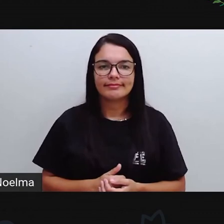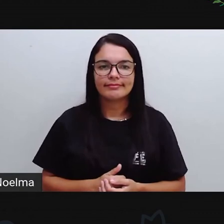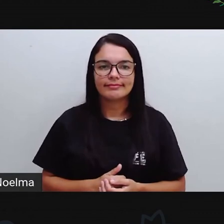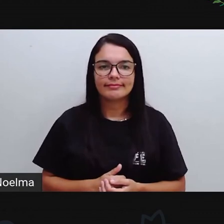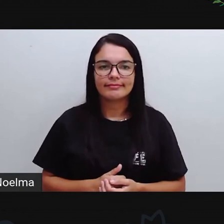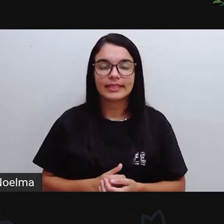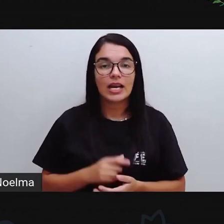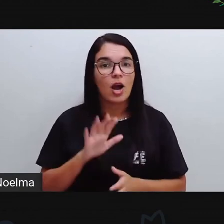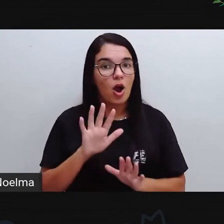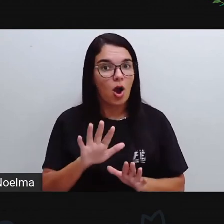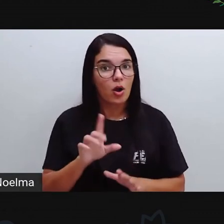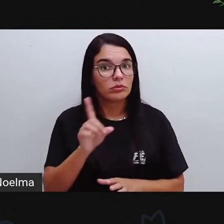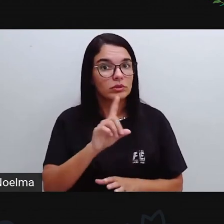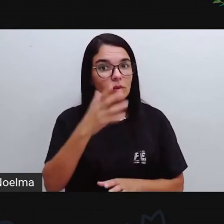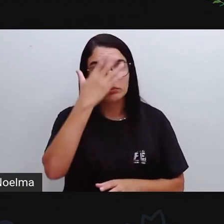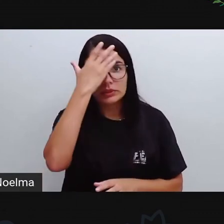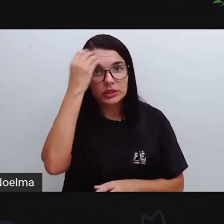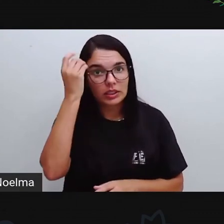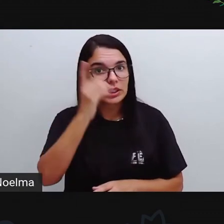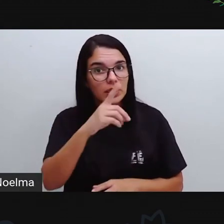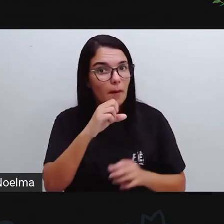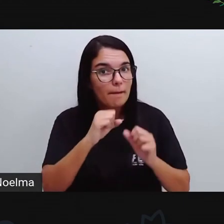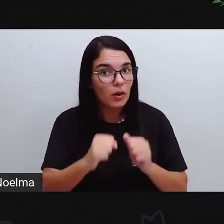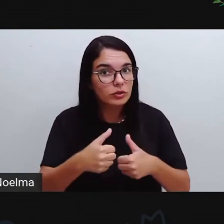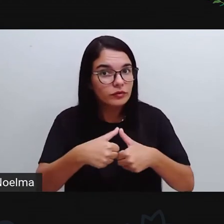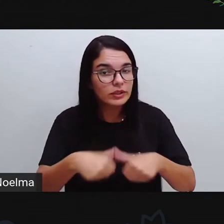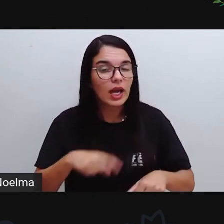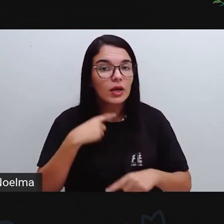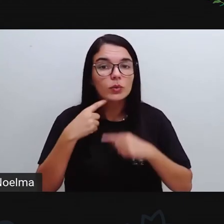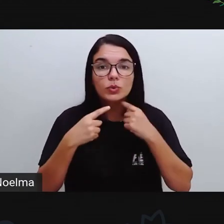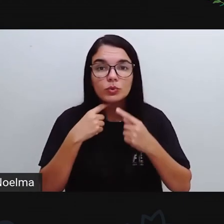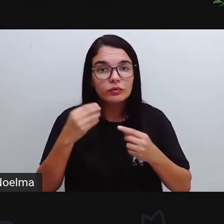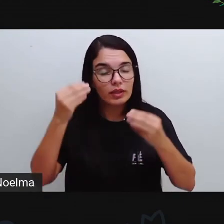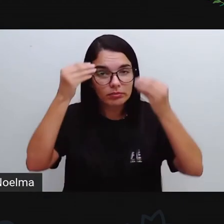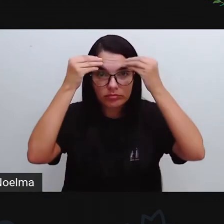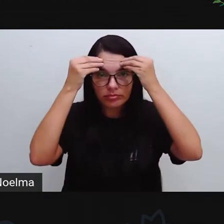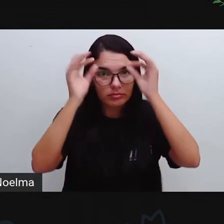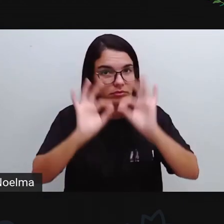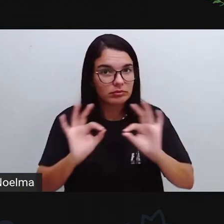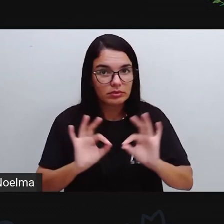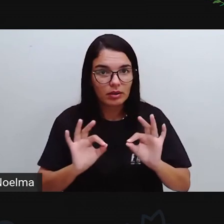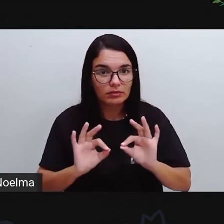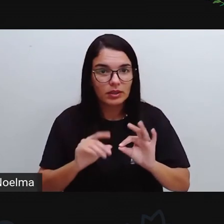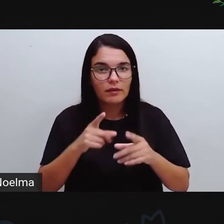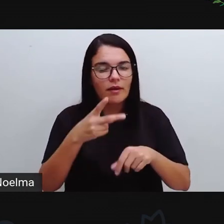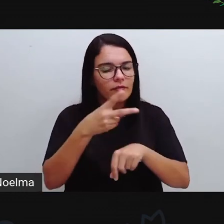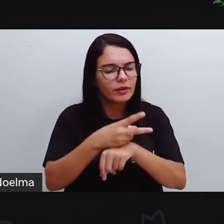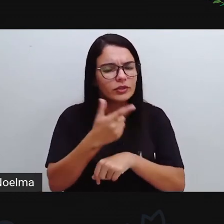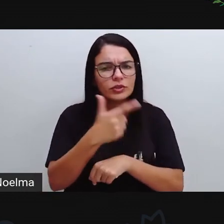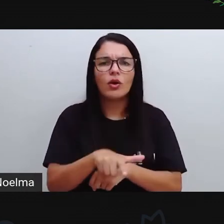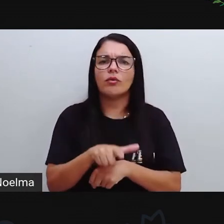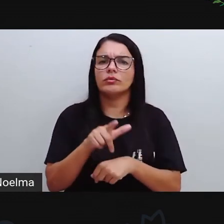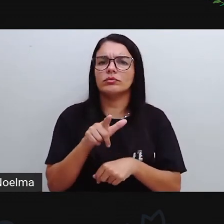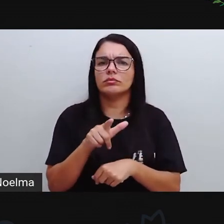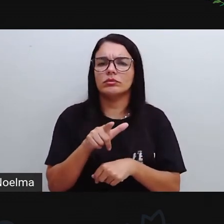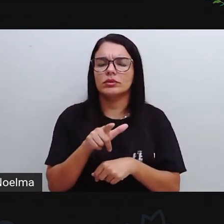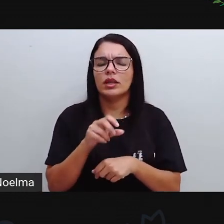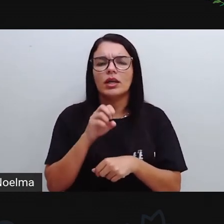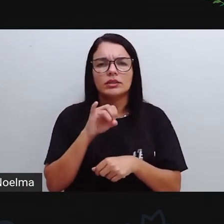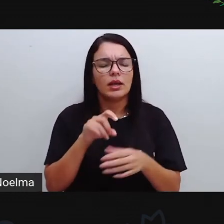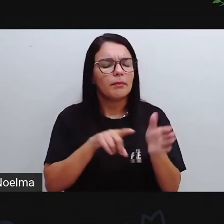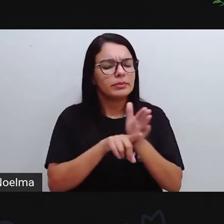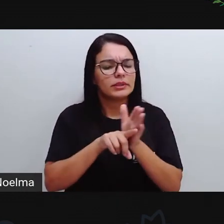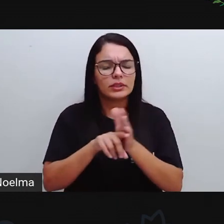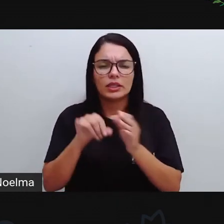dúvidas, só não carreguem, não fiquem com essas dúvidas para vocês. assistam o vídeo novamente, pesquise na